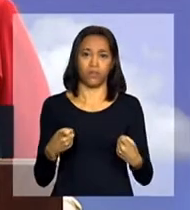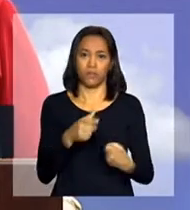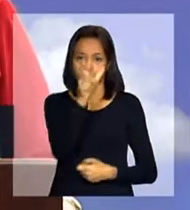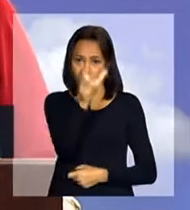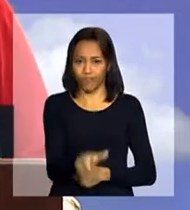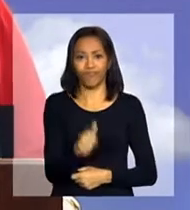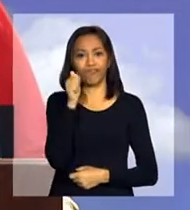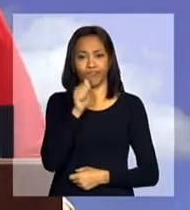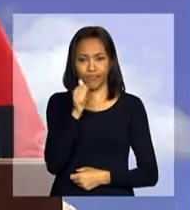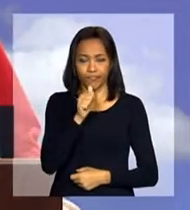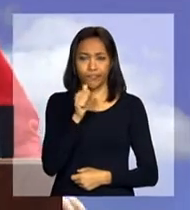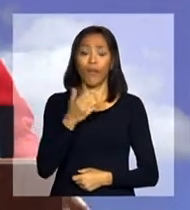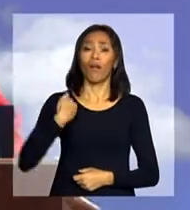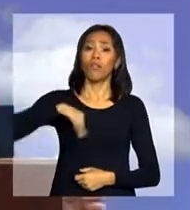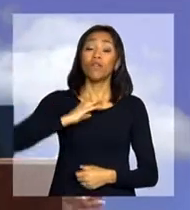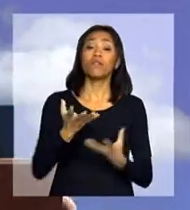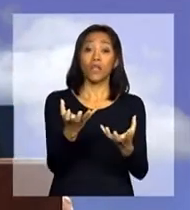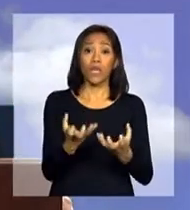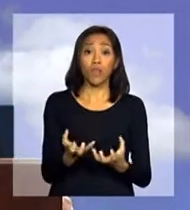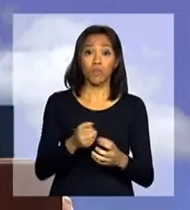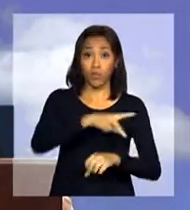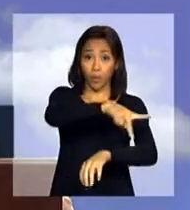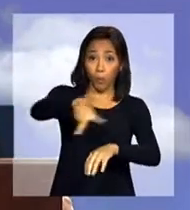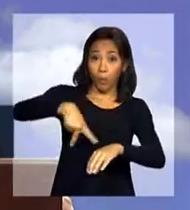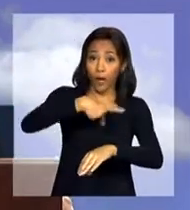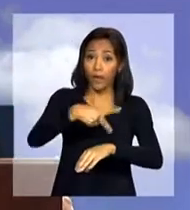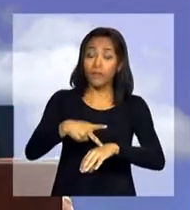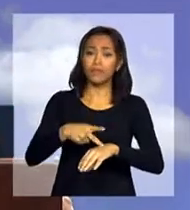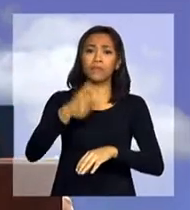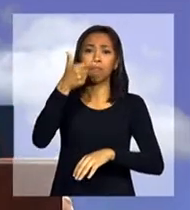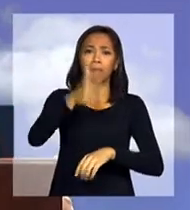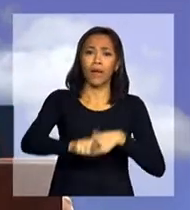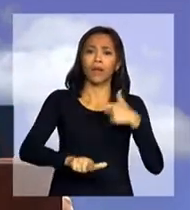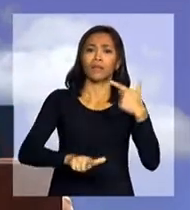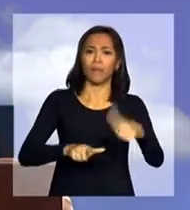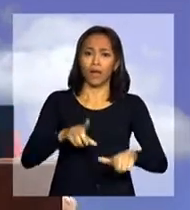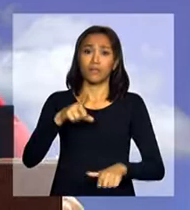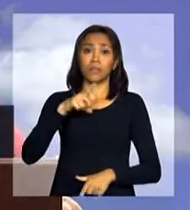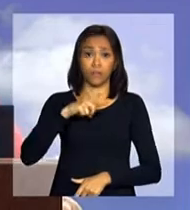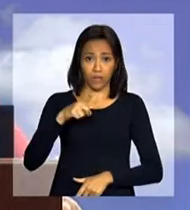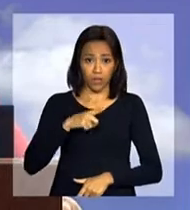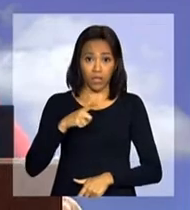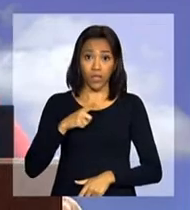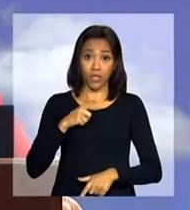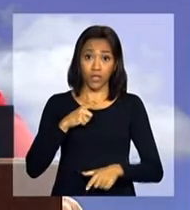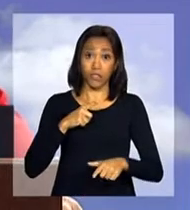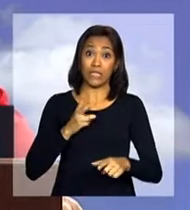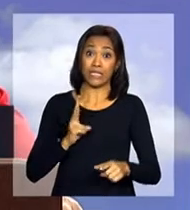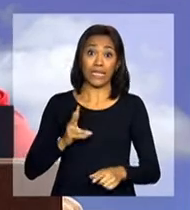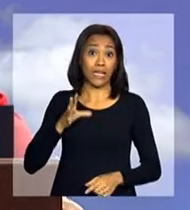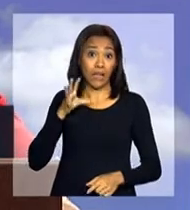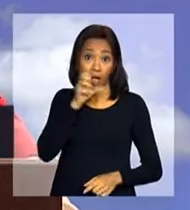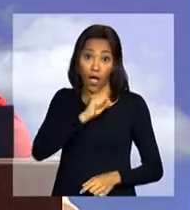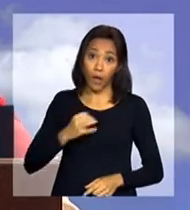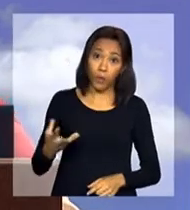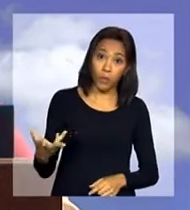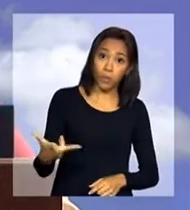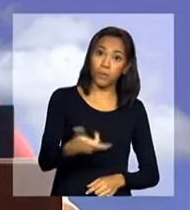Nós queremos que o país se aproxime cada vez mais e de forma cada vez mais rápida